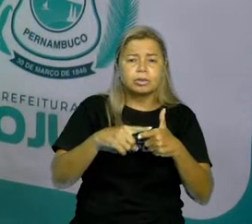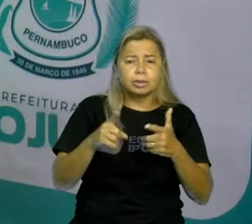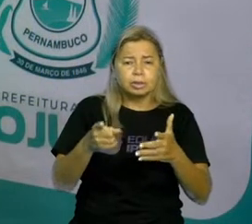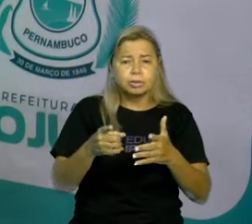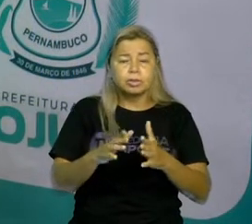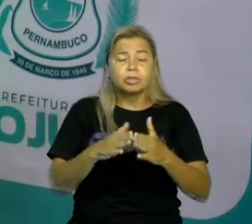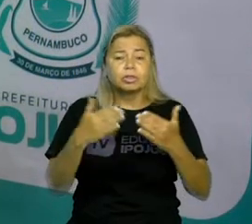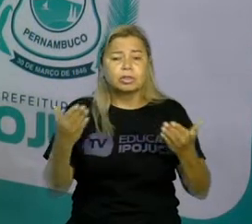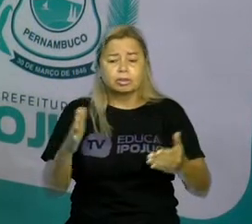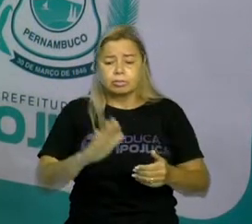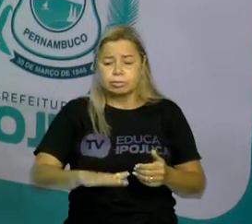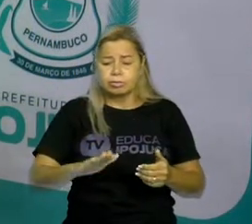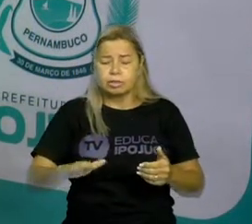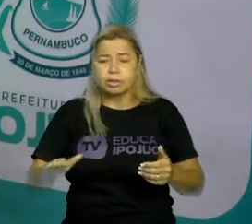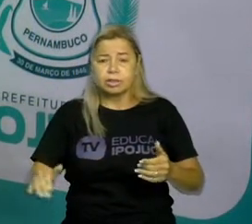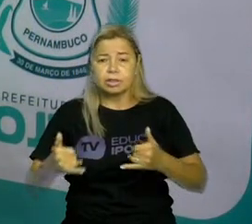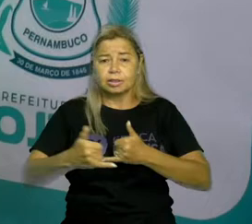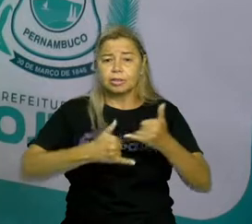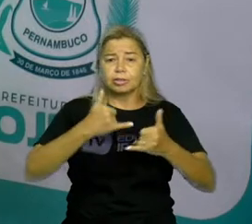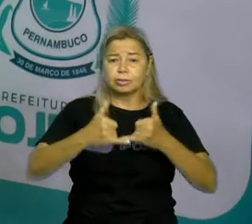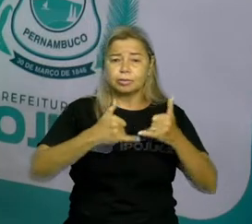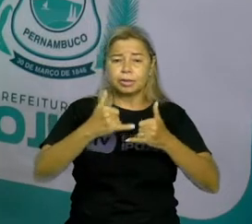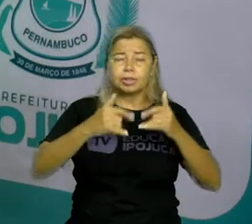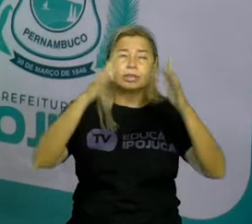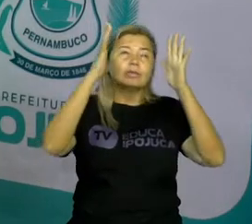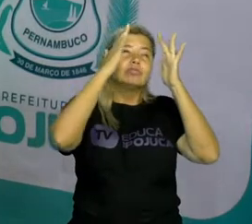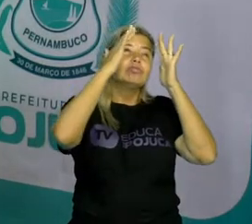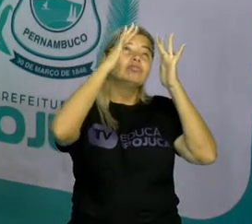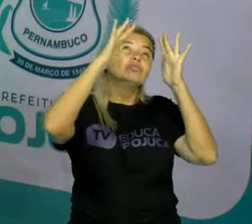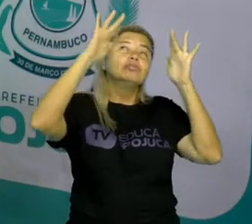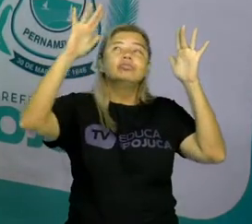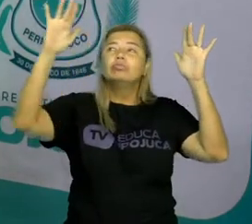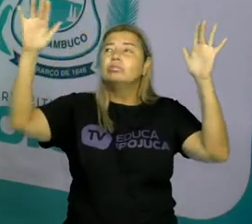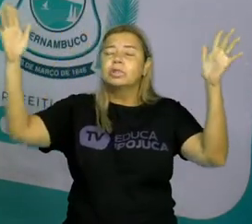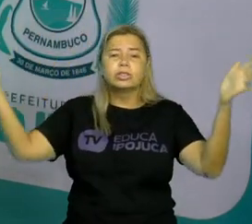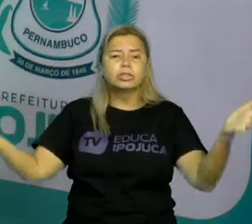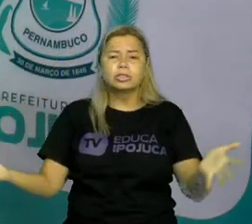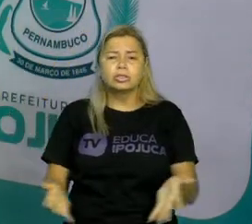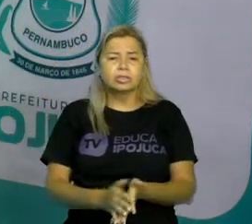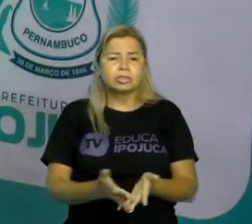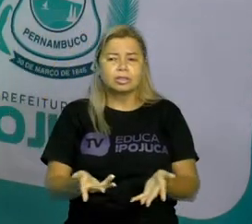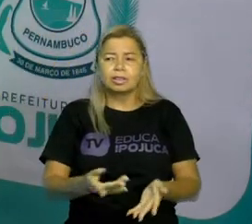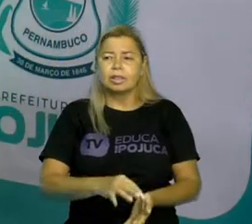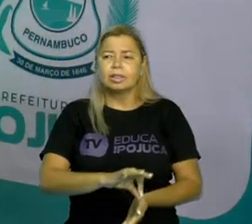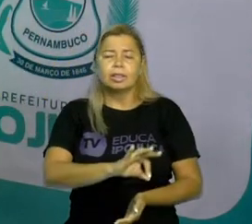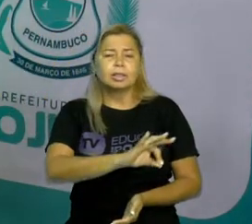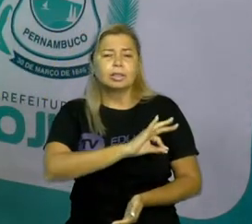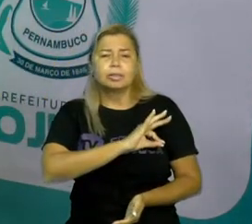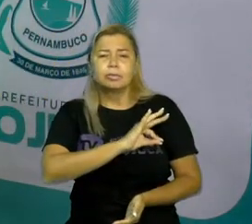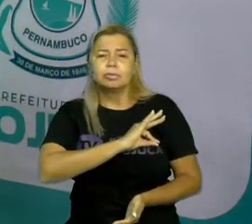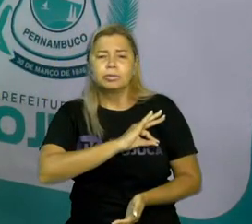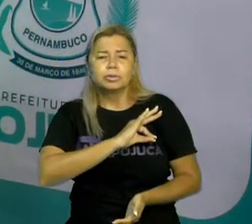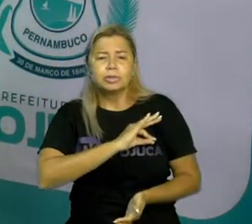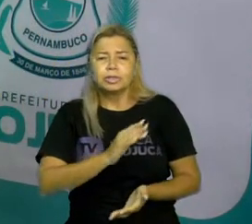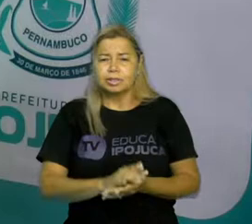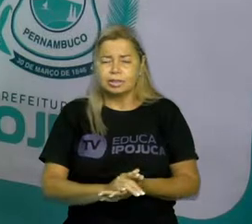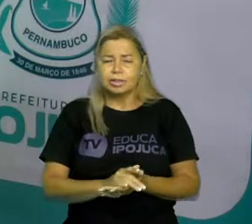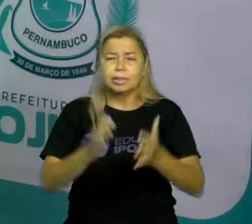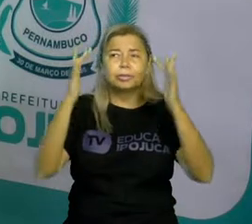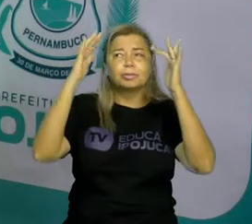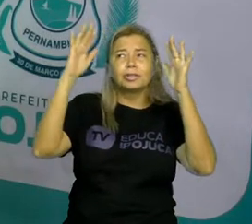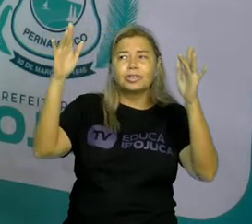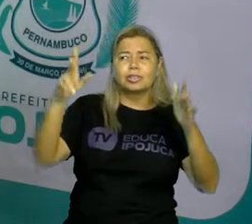ela desenvolve aquela imaginação, às vezes imagina ser o policial, às vezes imagina ser a professora da escola,